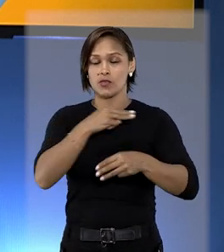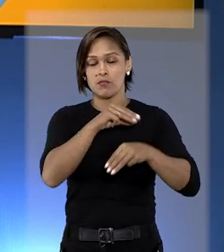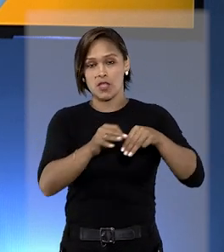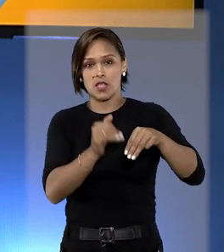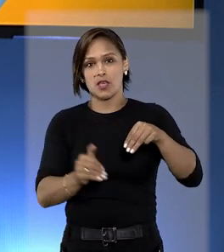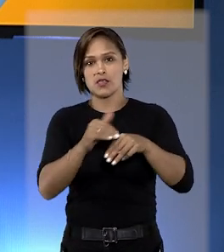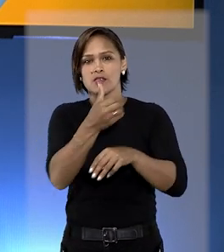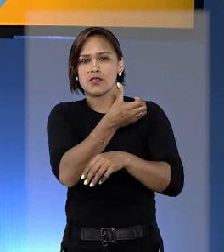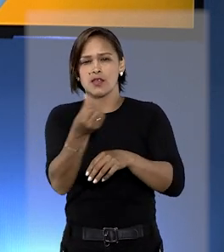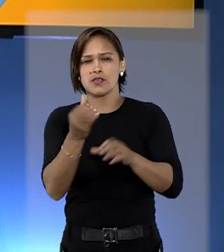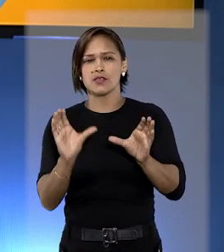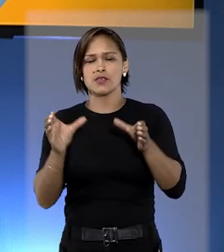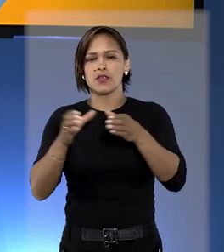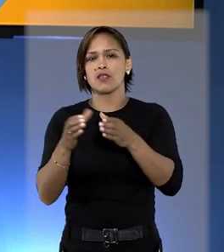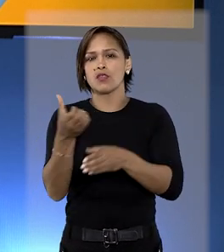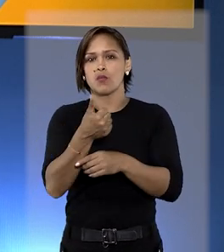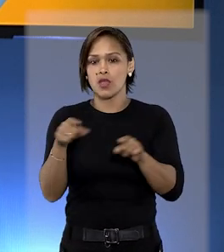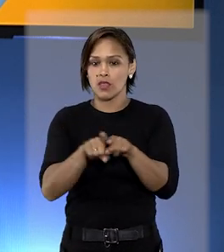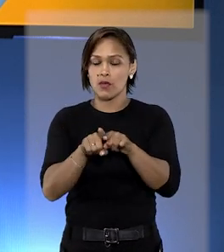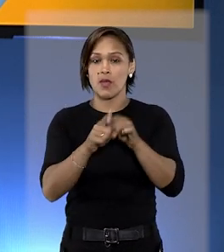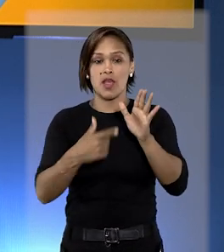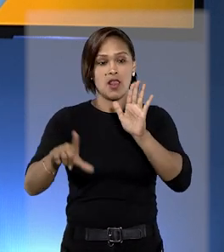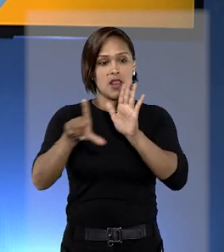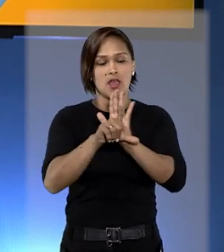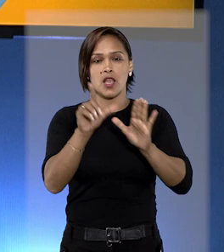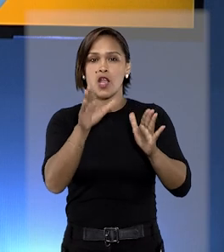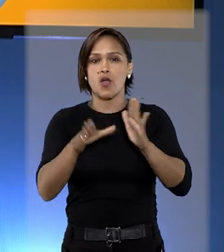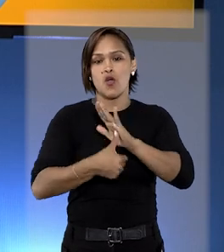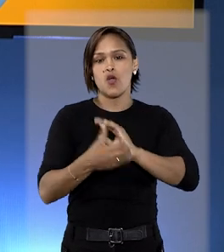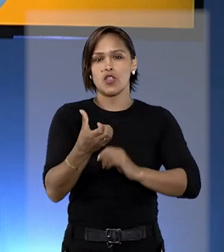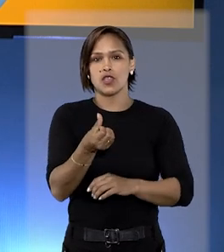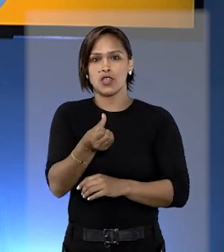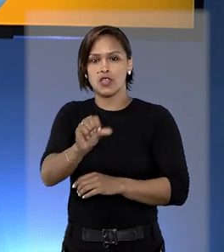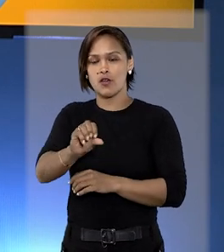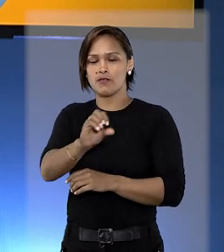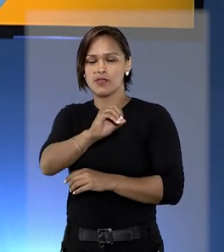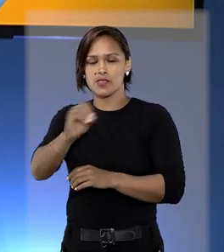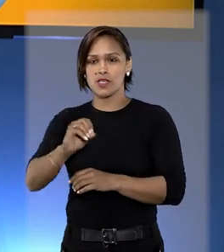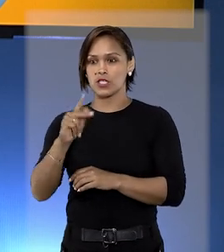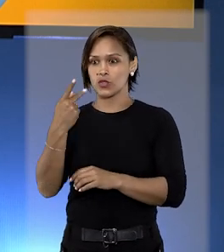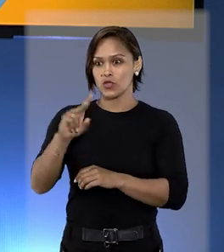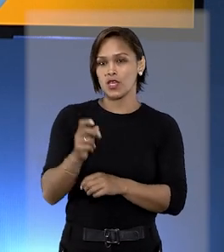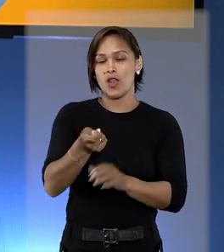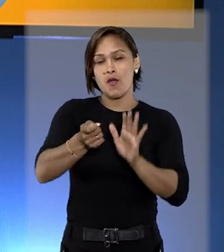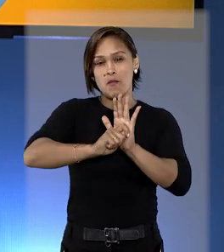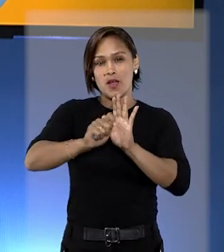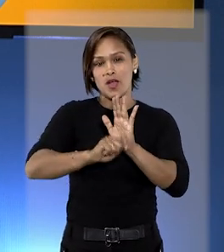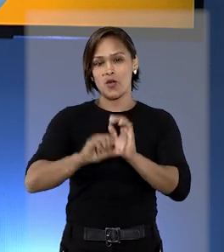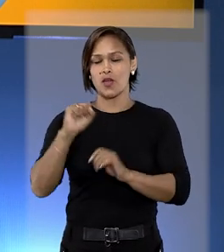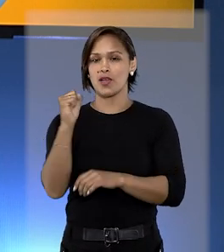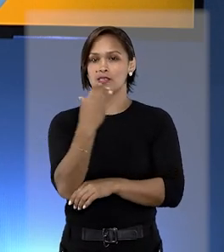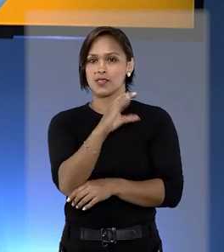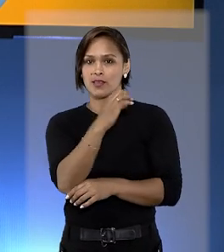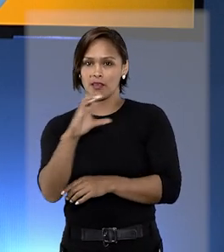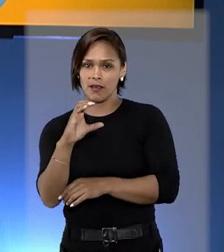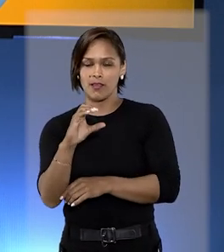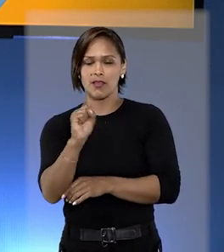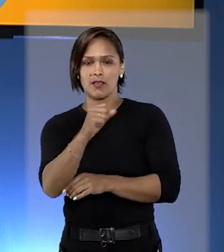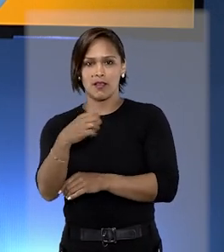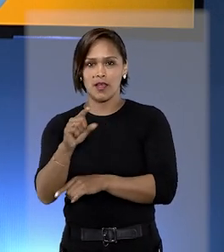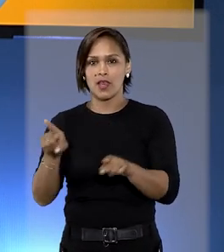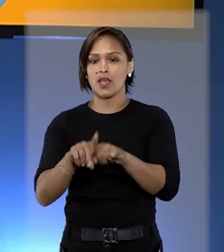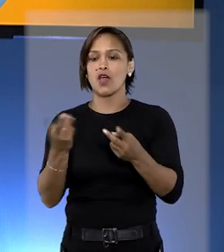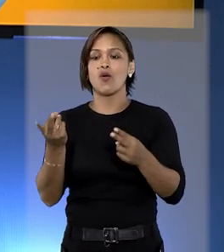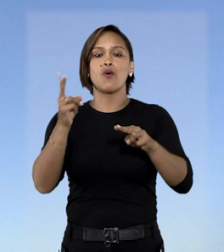turma também confirmaram legalidade de apreensão de 900 quilos de maconha em Santa Catarina e mantiveram ordem de